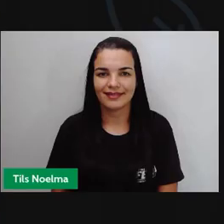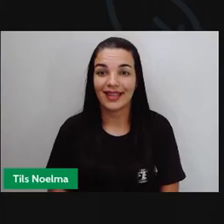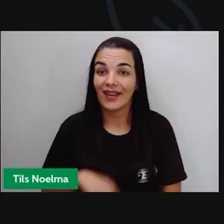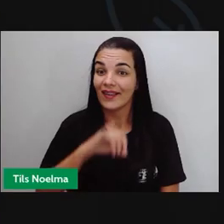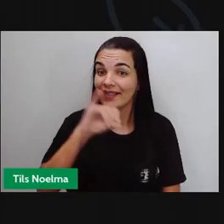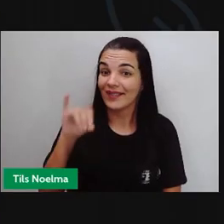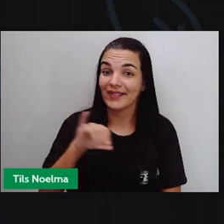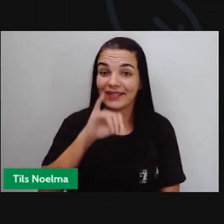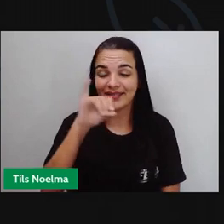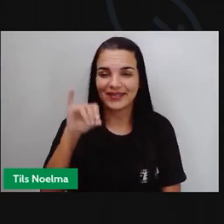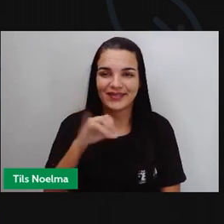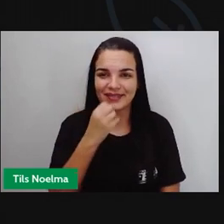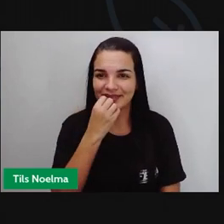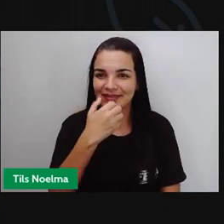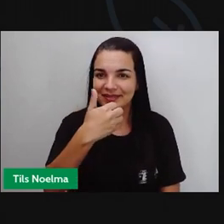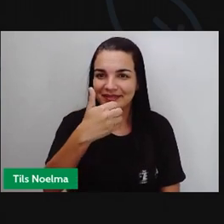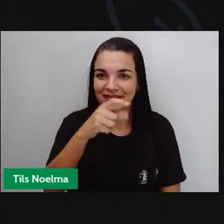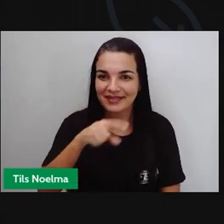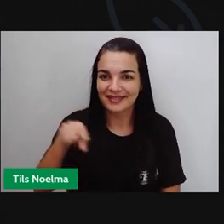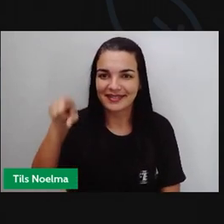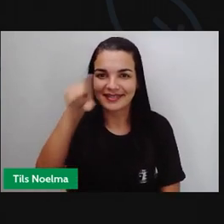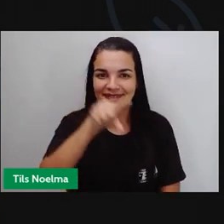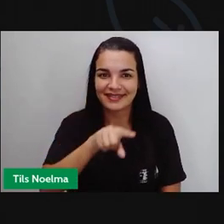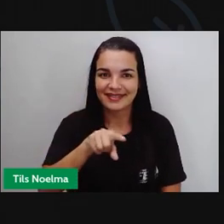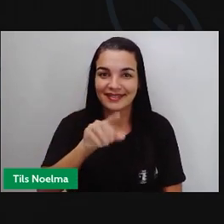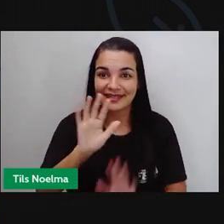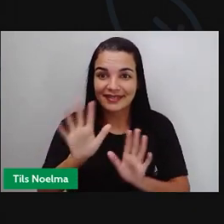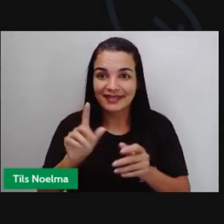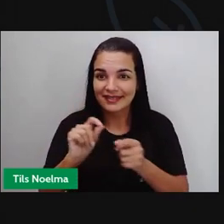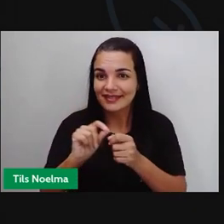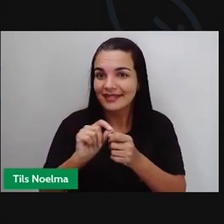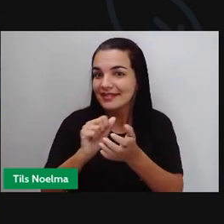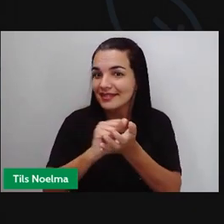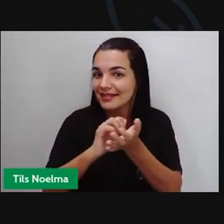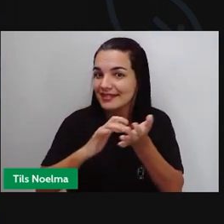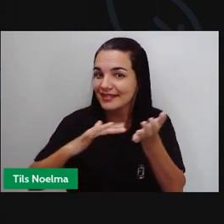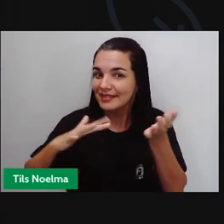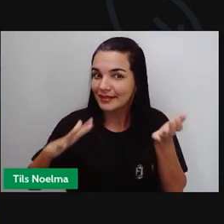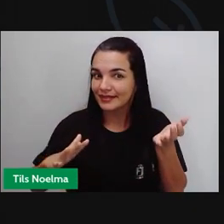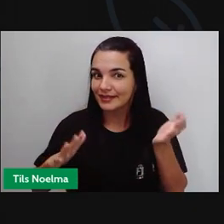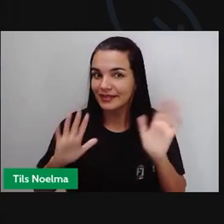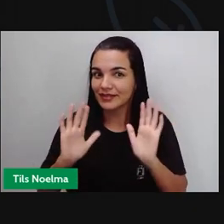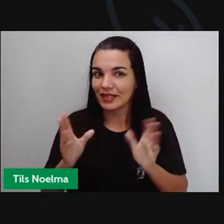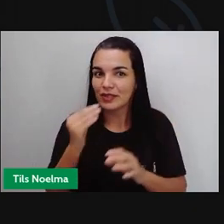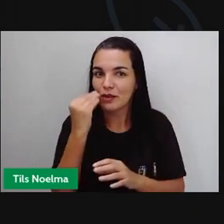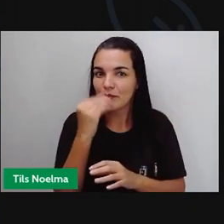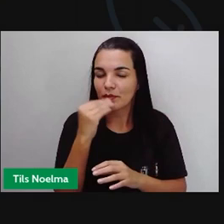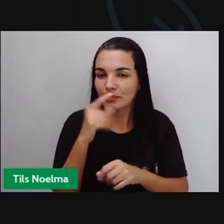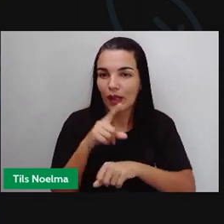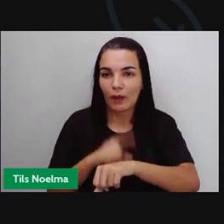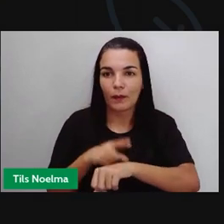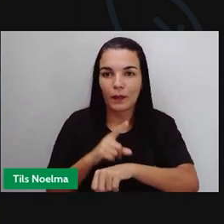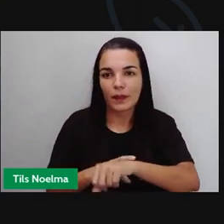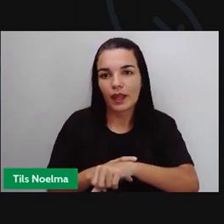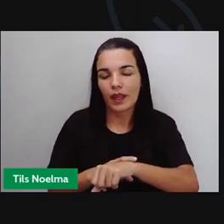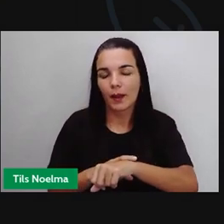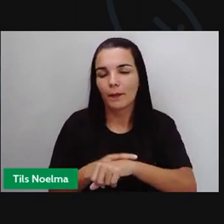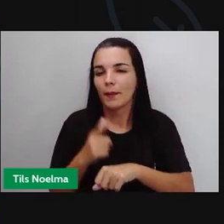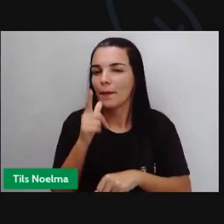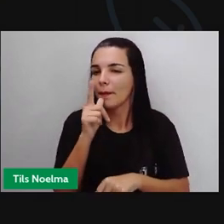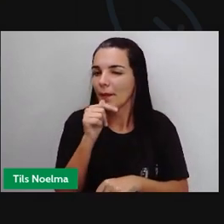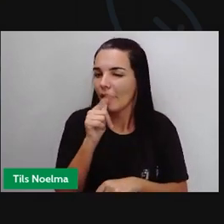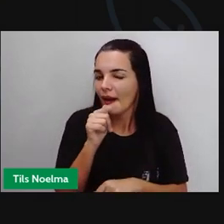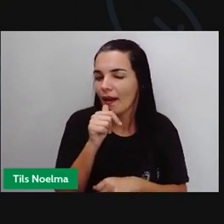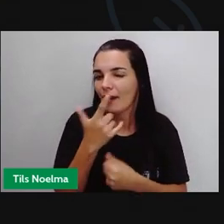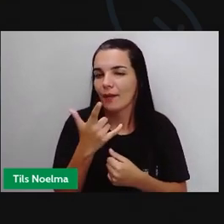Olá, amores, tudo bem com vocês? E aí, realizaram a atividade de vocês? Aproveitaram esse tempinho já para tomar aquela